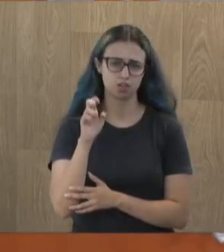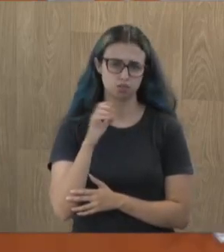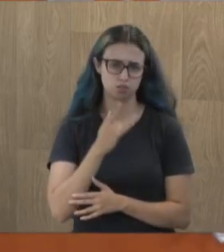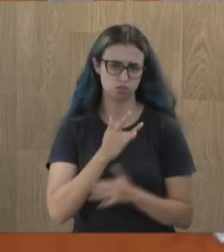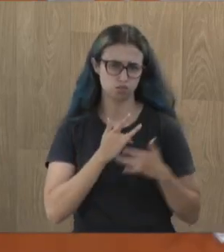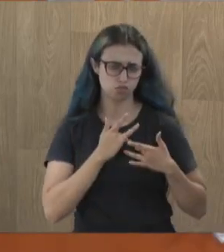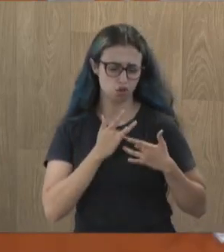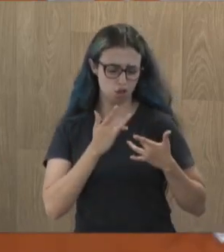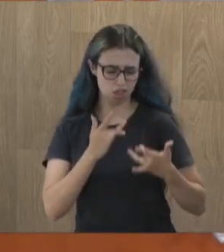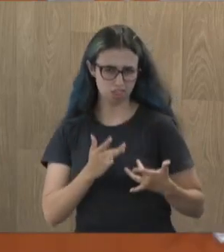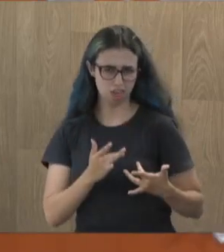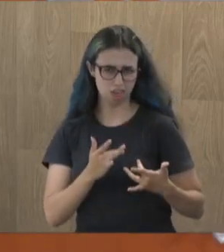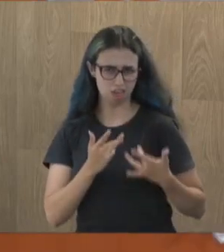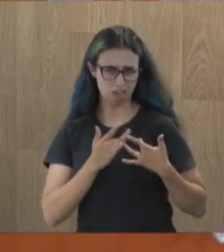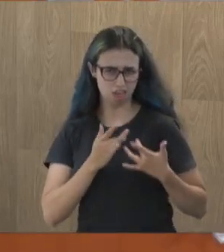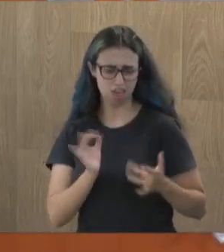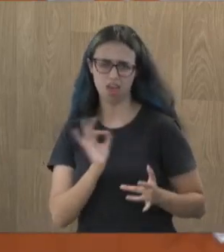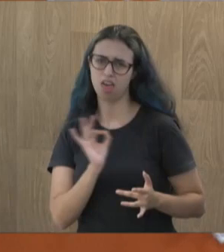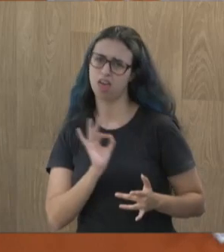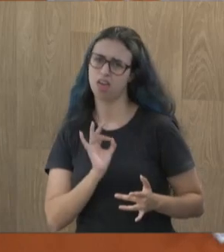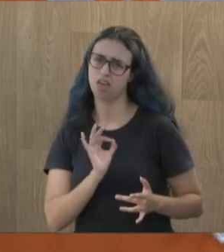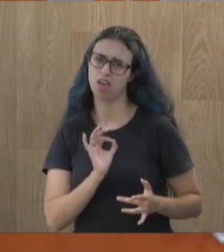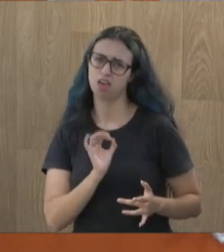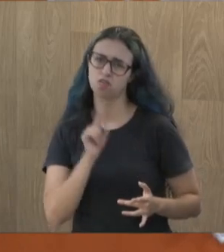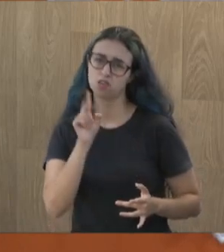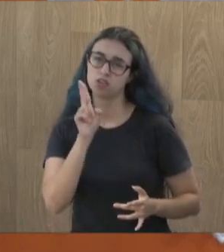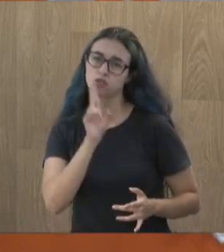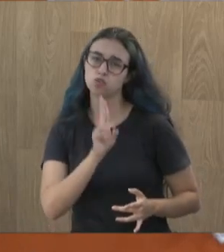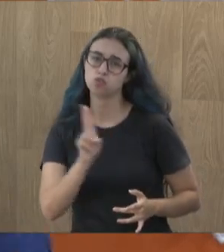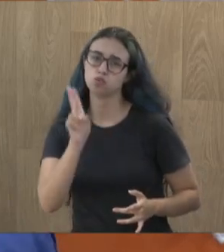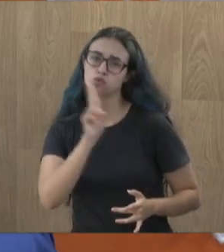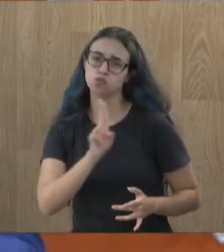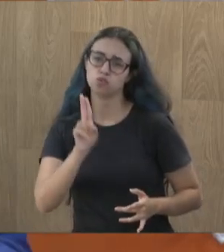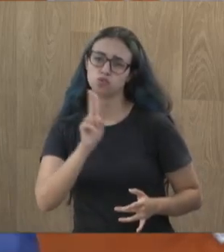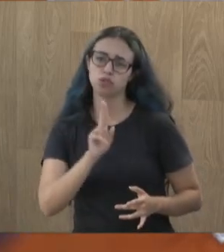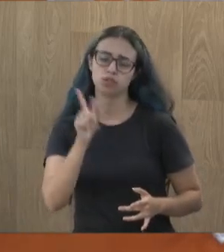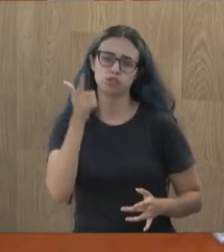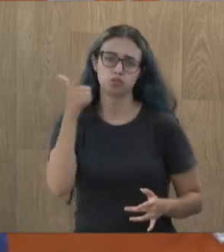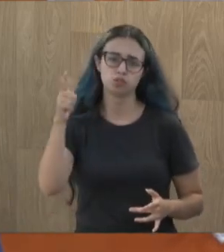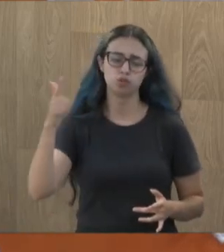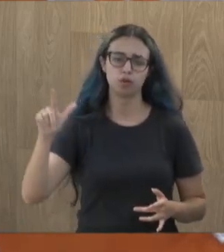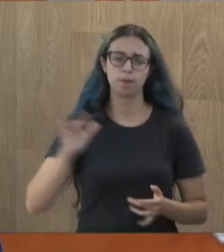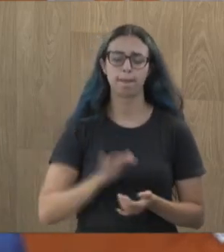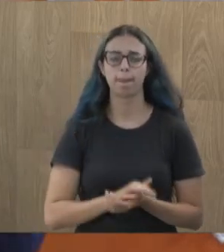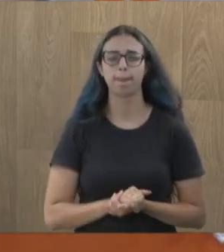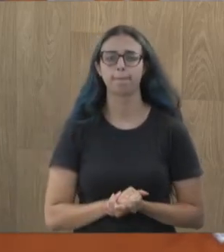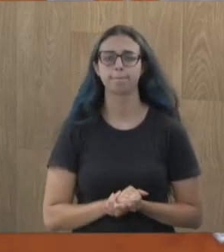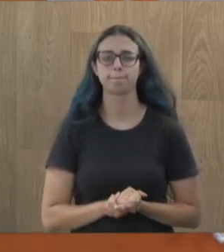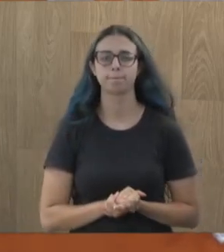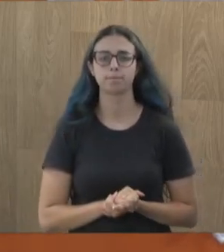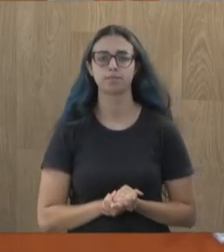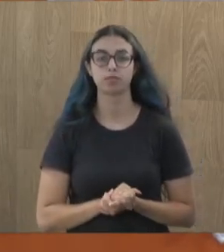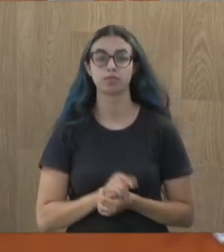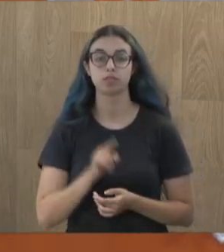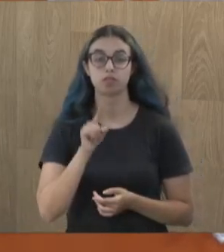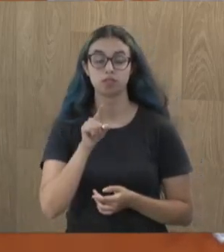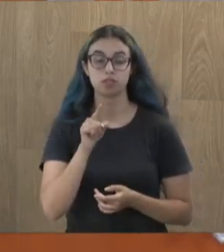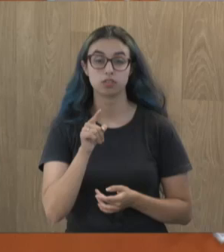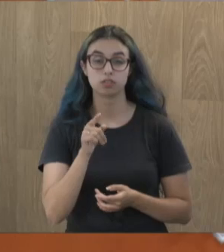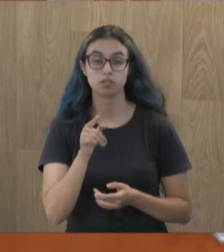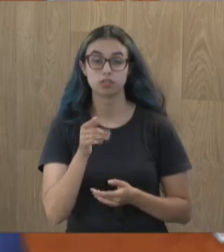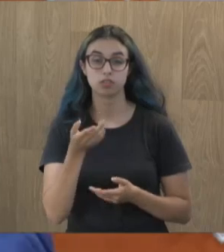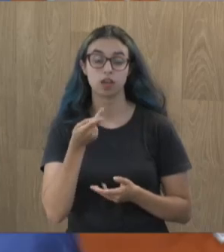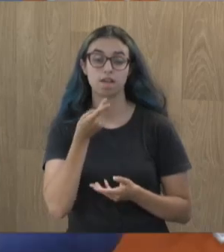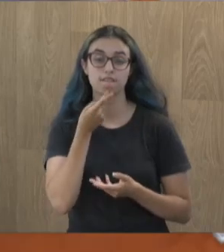usa da tristeza e da desgraça do próximo para se promover. Essa é a verdade. Vive pegando no pé do